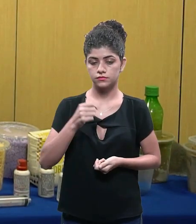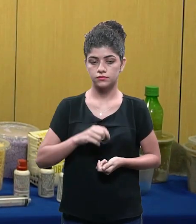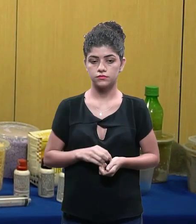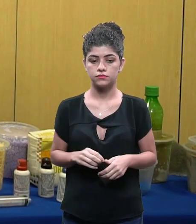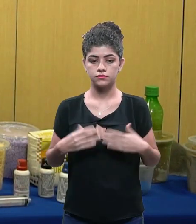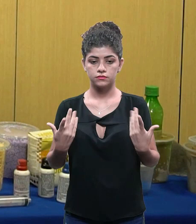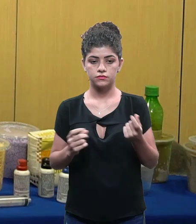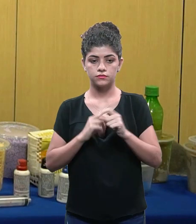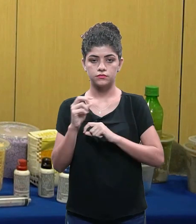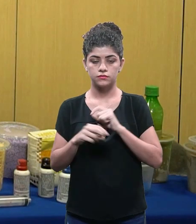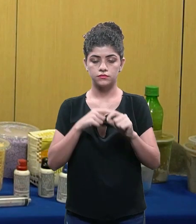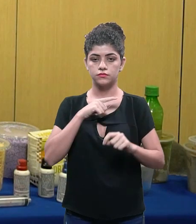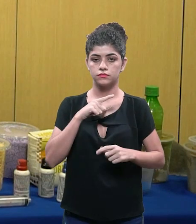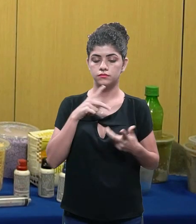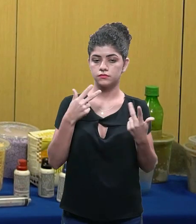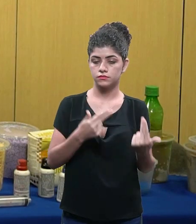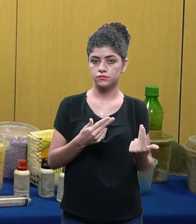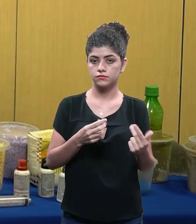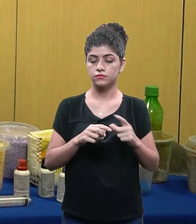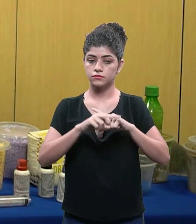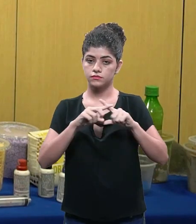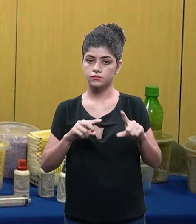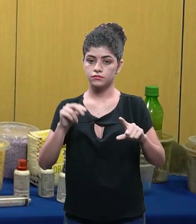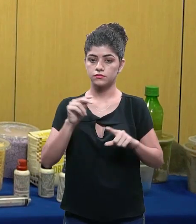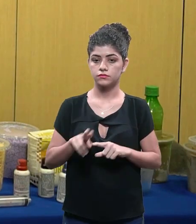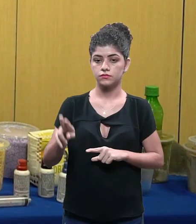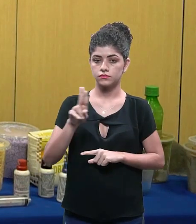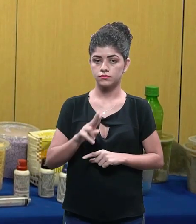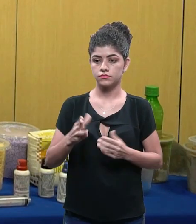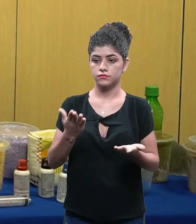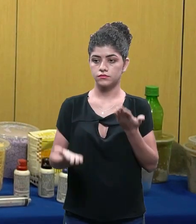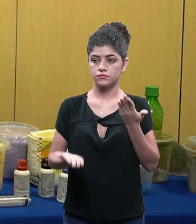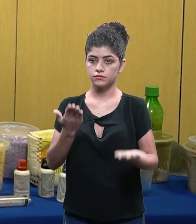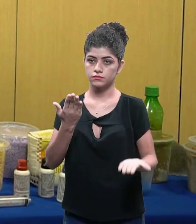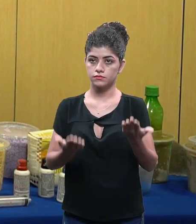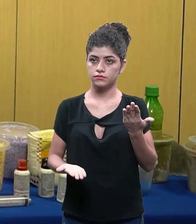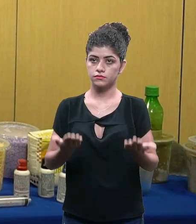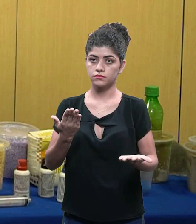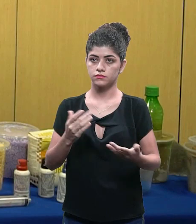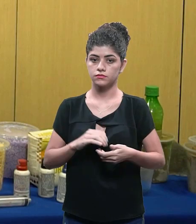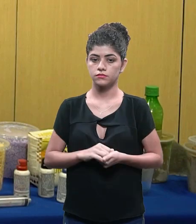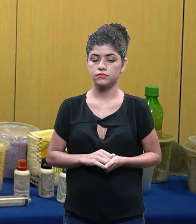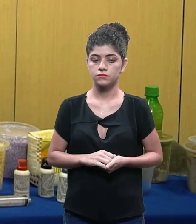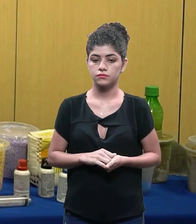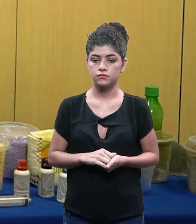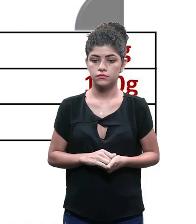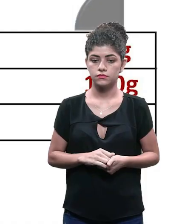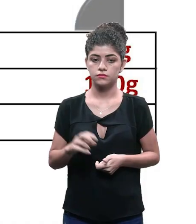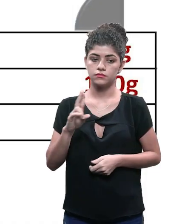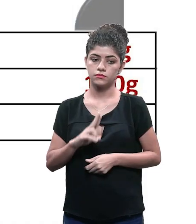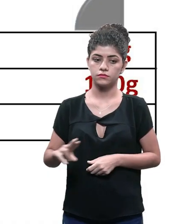reprodutibilidade melhor E aí eu vou fazer a mesma proporção só que agora eu vou usar uma balança vou usar uma medida